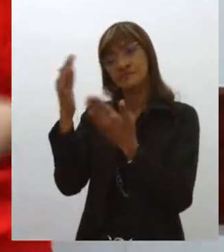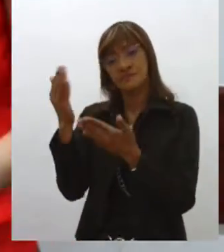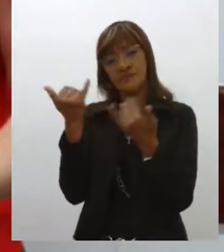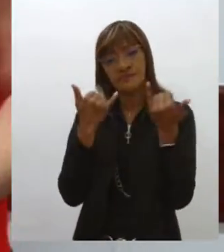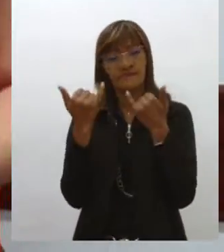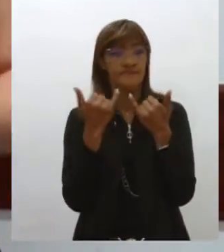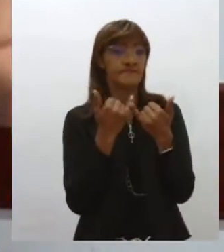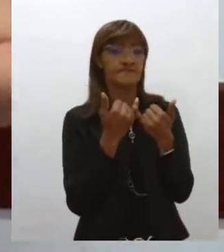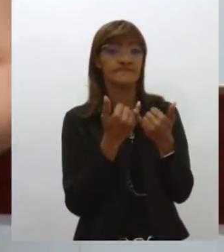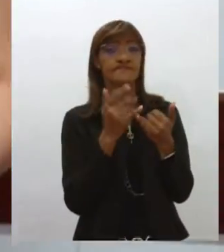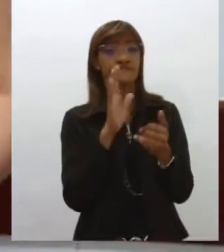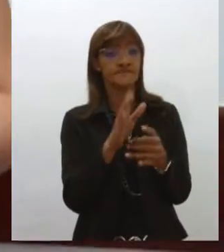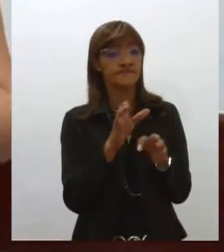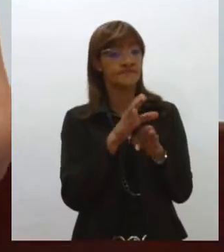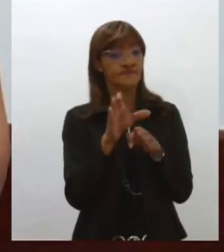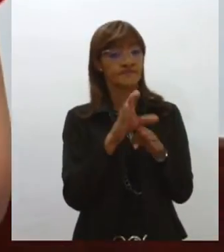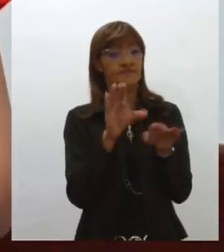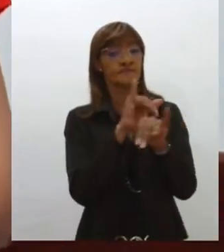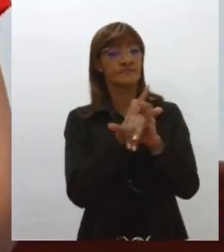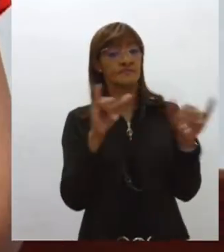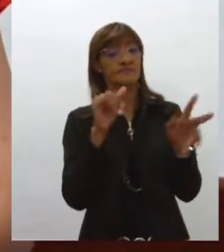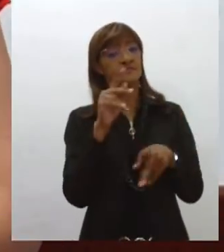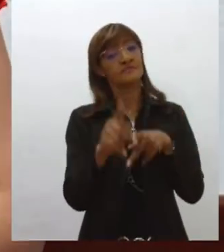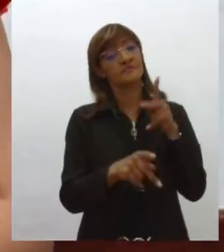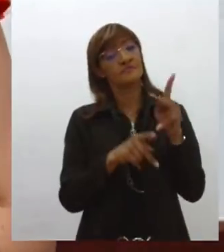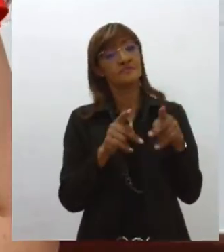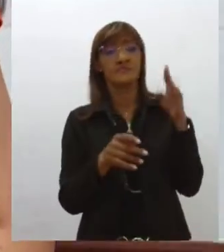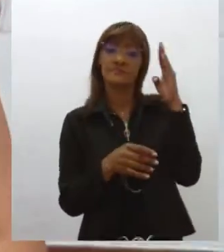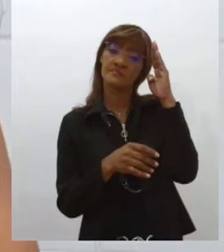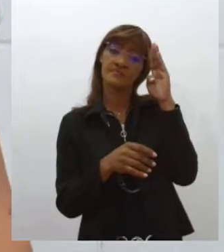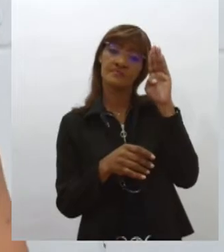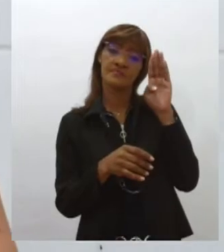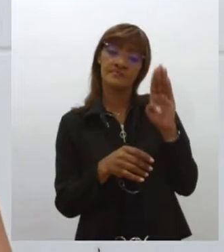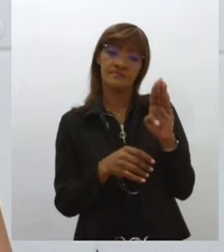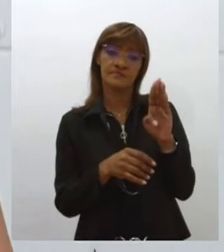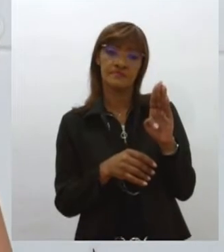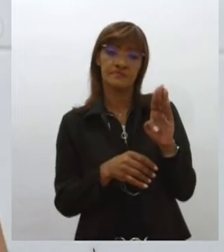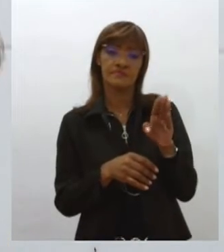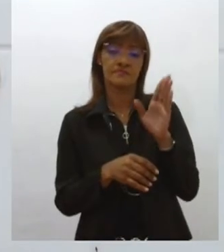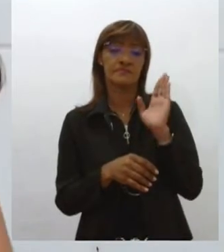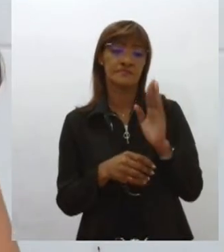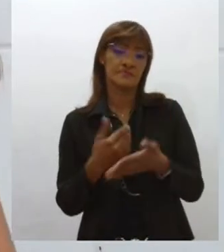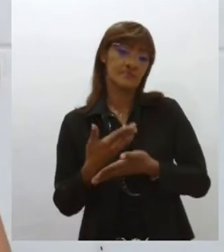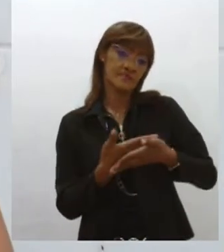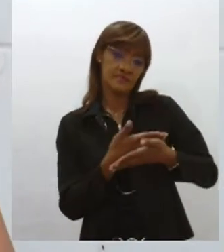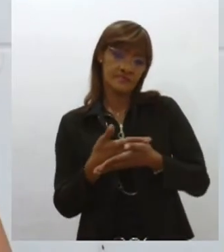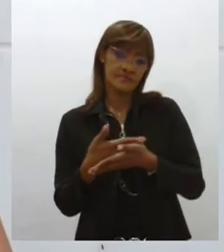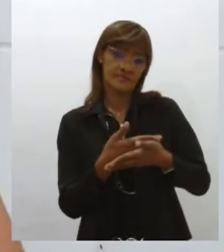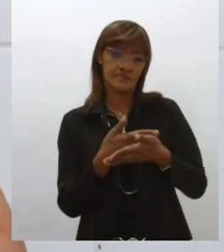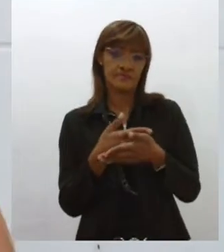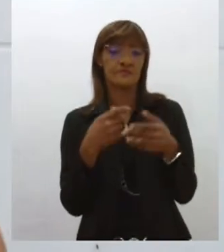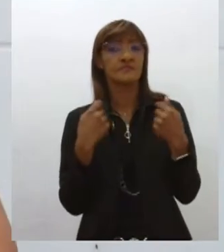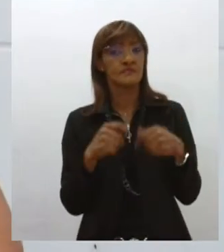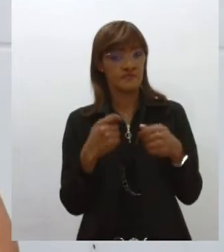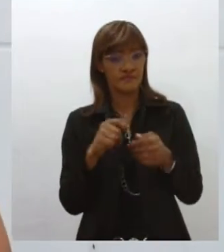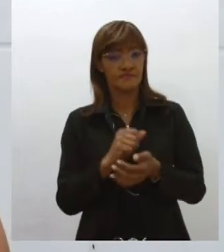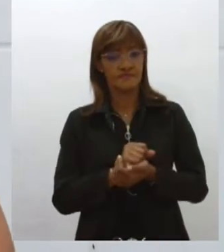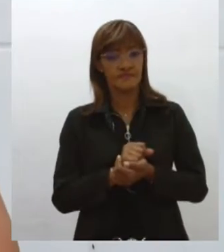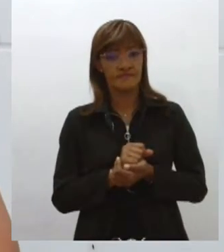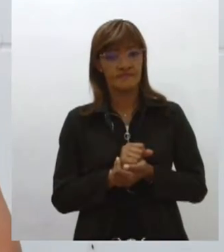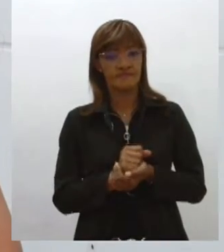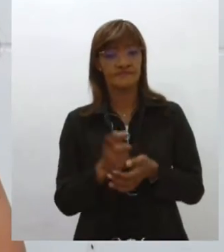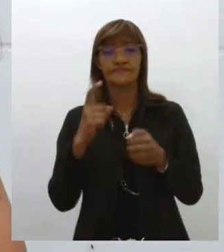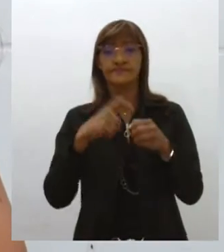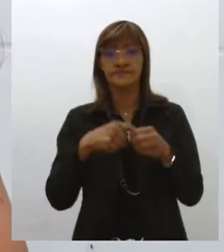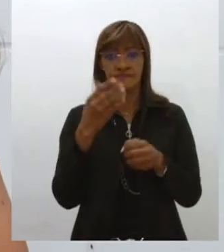Conscientizar a população de doar, principalmente nessa questão dos bebês prematuros que precisam muito desse leite. E a gente volta